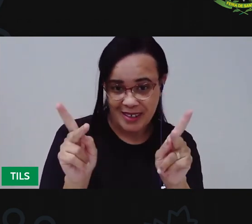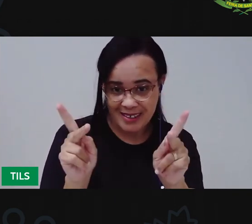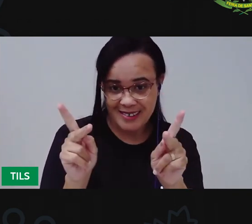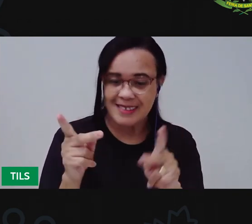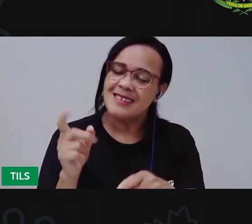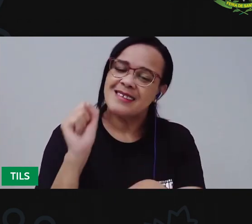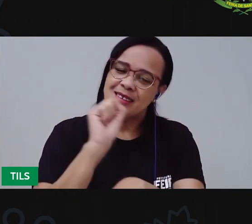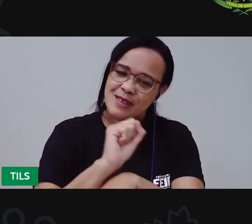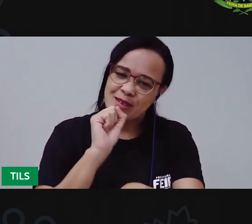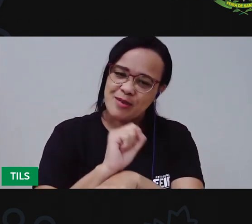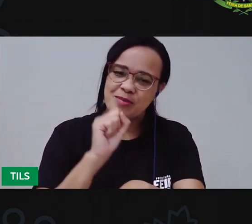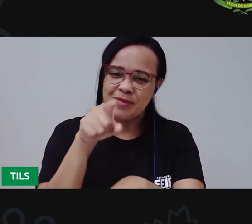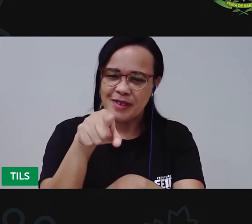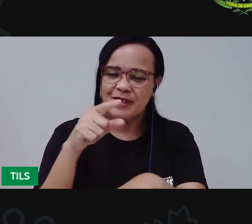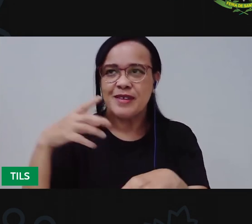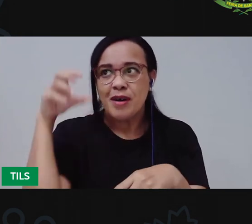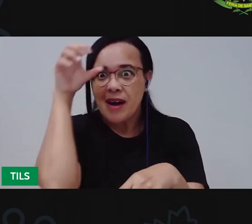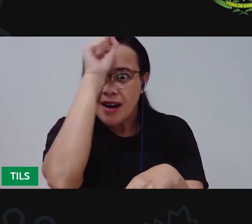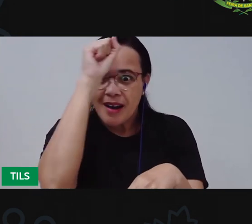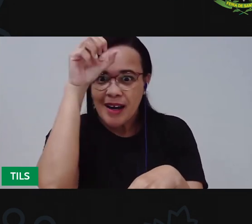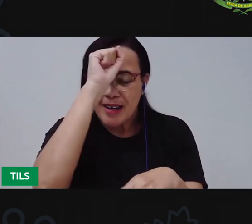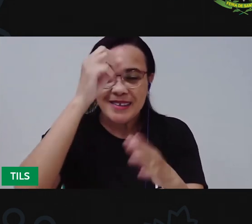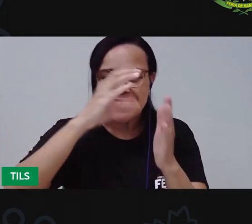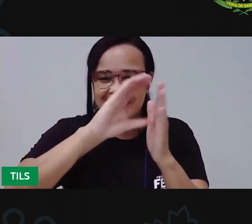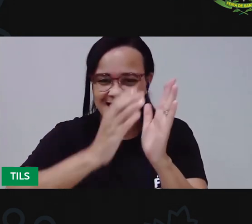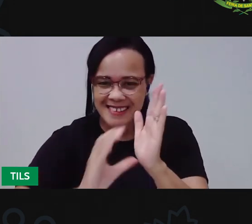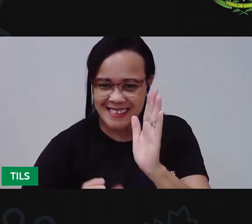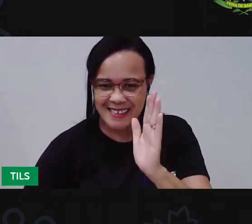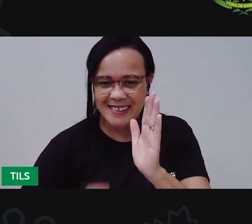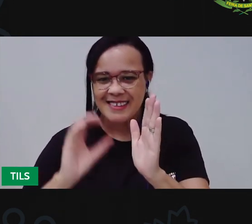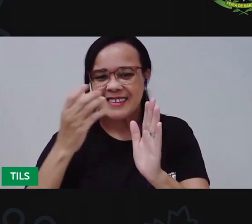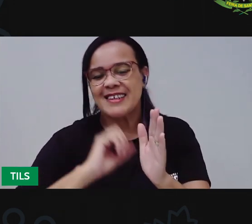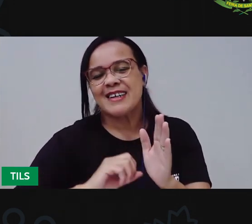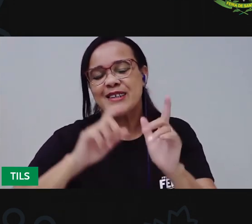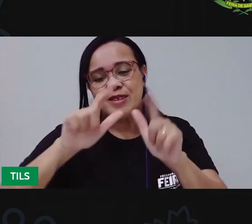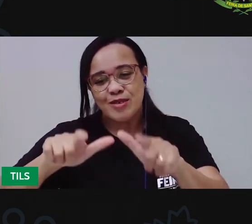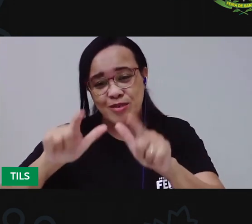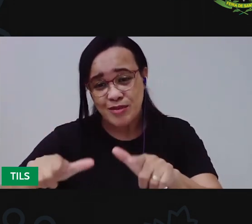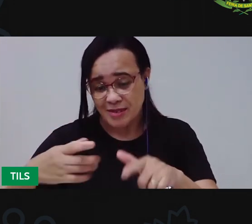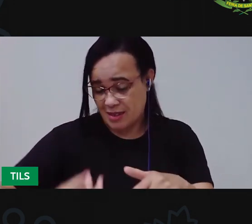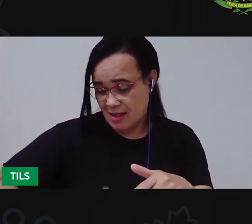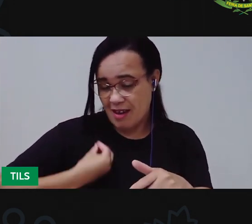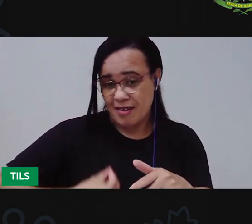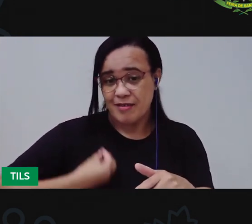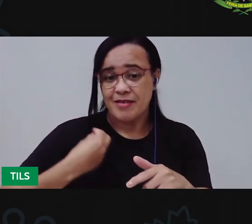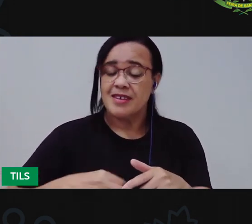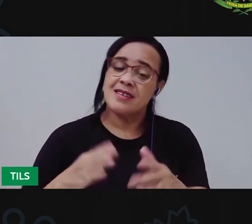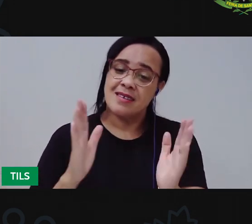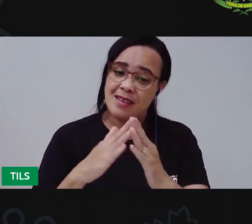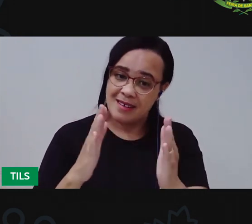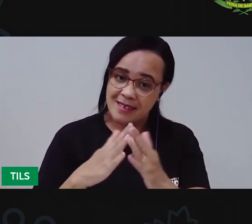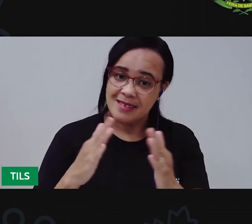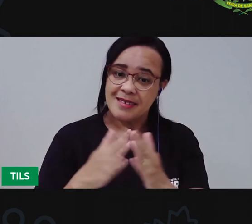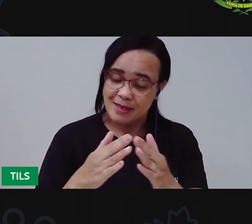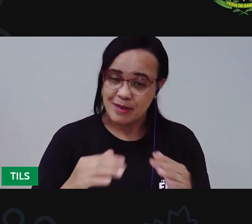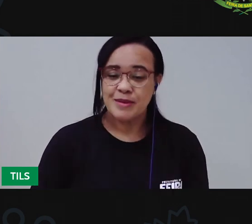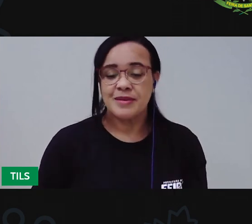tenha aprendido aí a fazer descrição do seu ambiente de vivência, da sua casa. que tenha